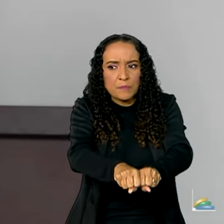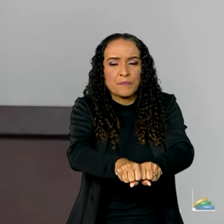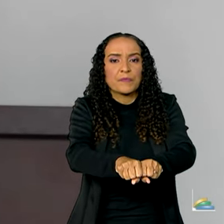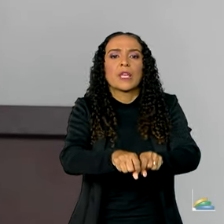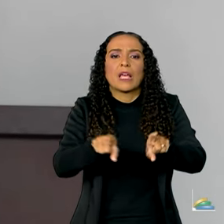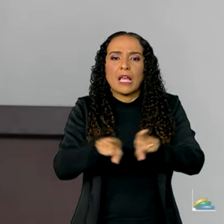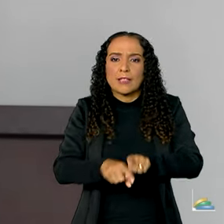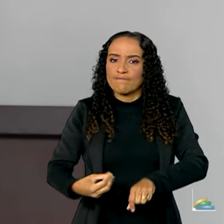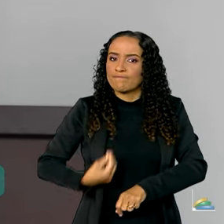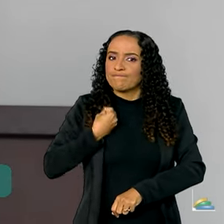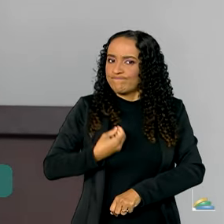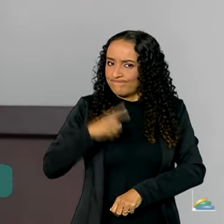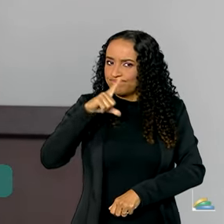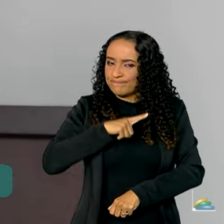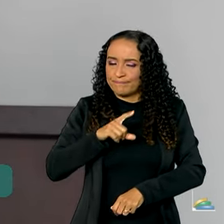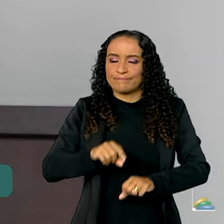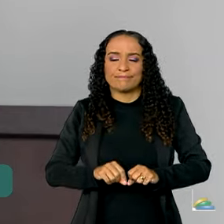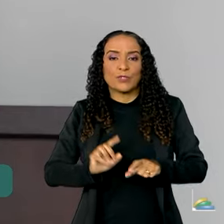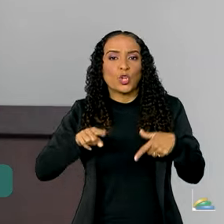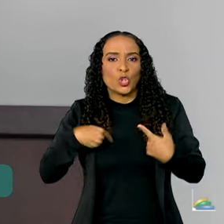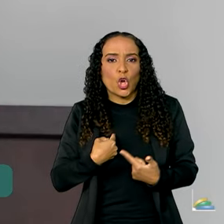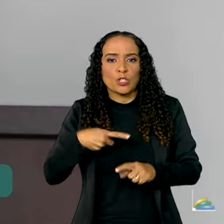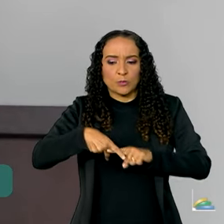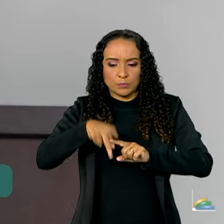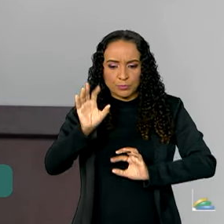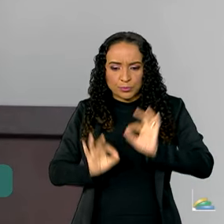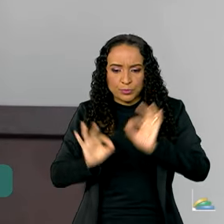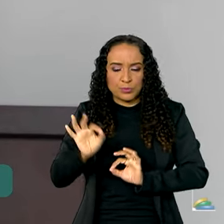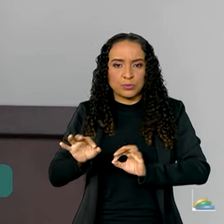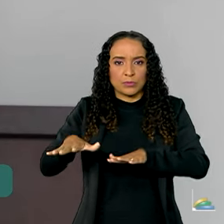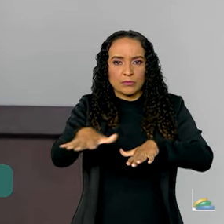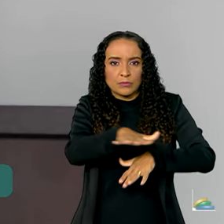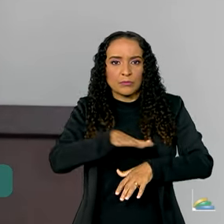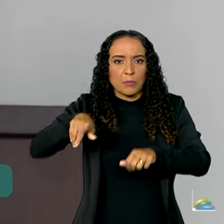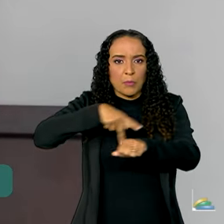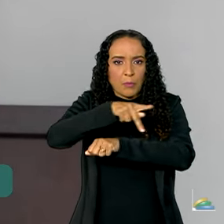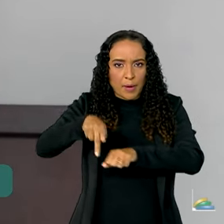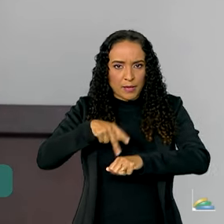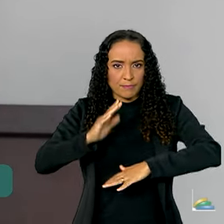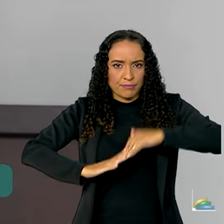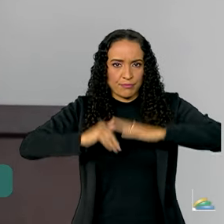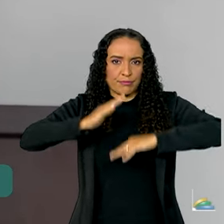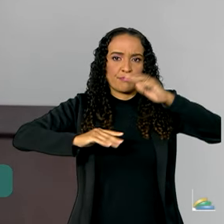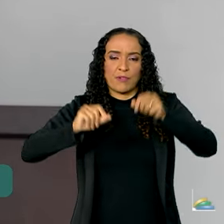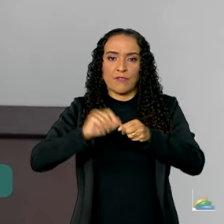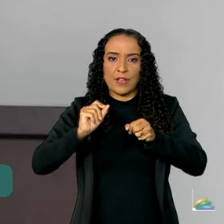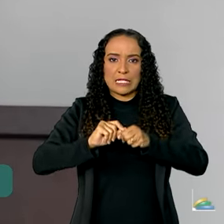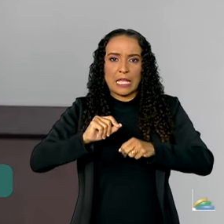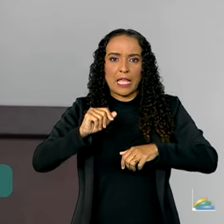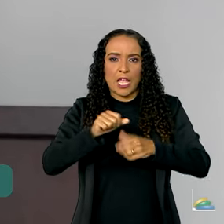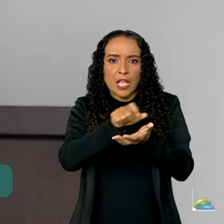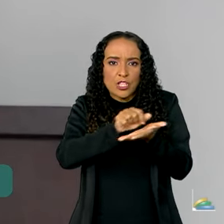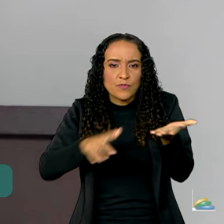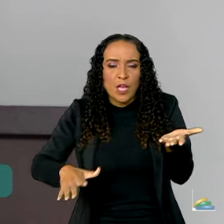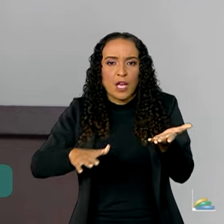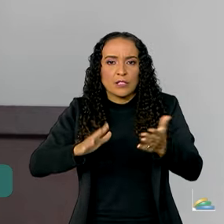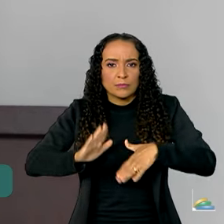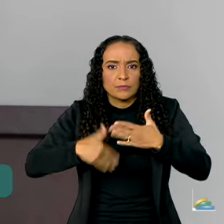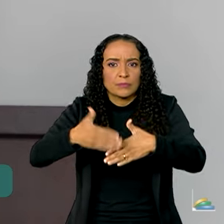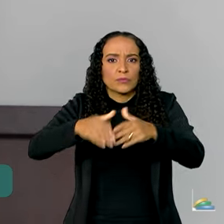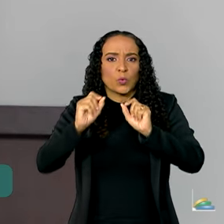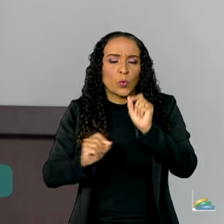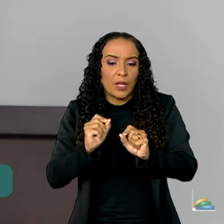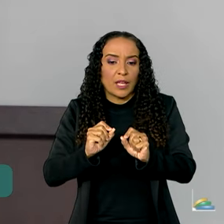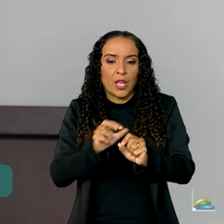Isso está presente. Então, a gente reconstruir esse Estado e fazer ações que levem a essa reconstrução,